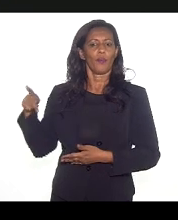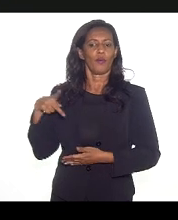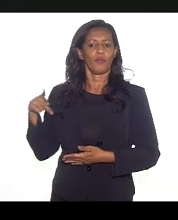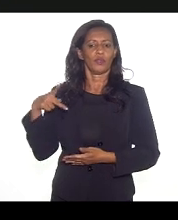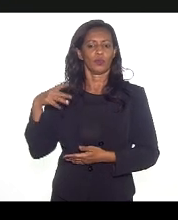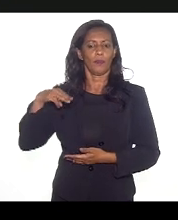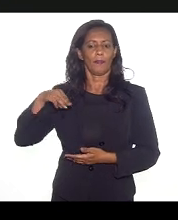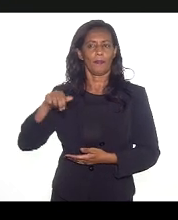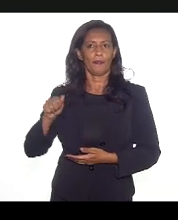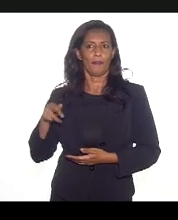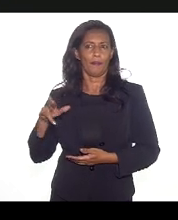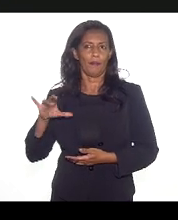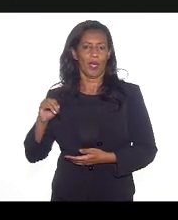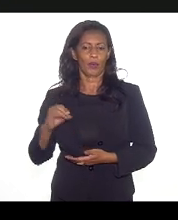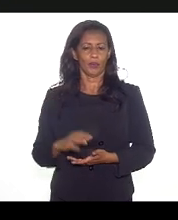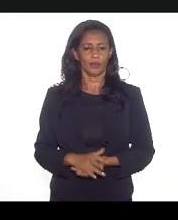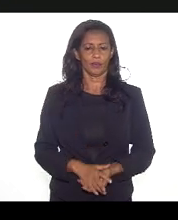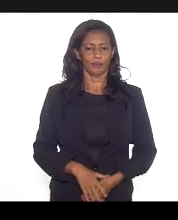Mauro Osório.